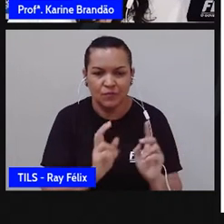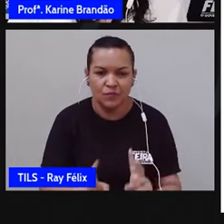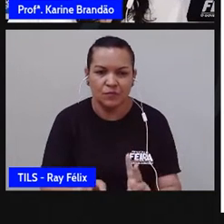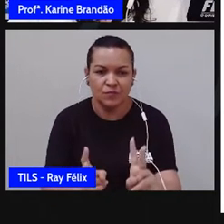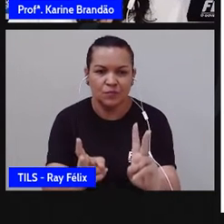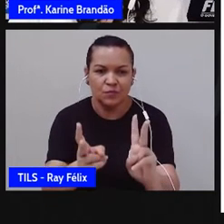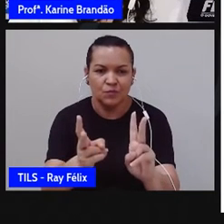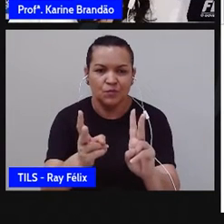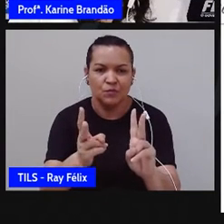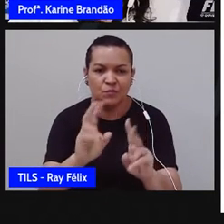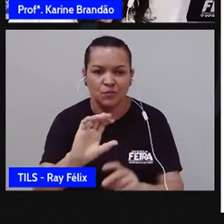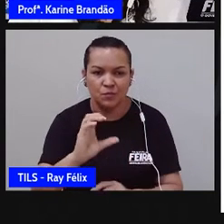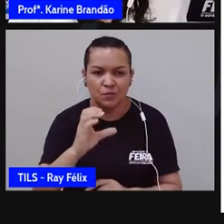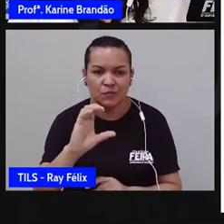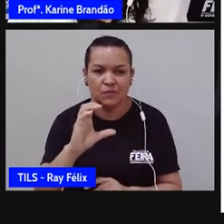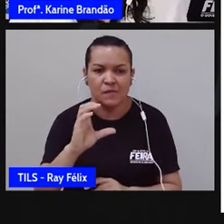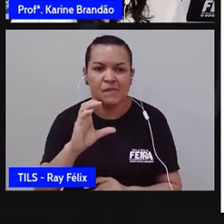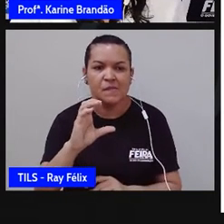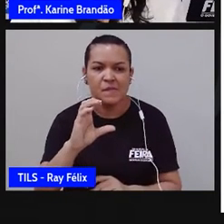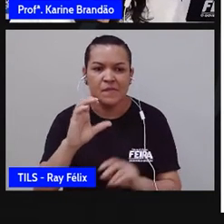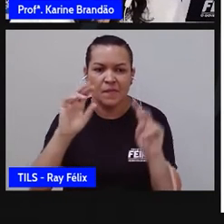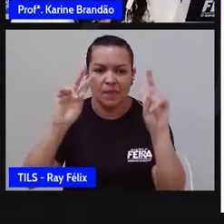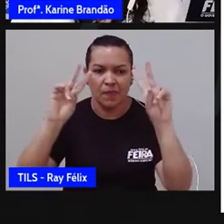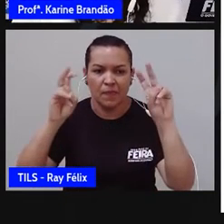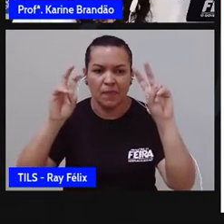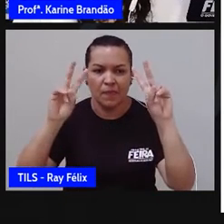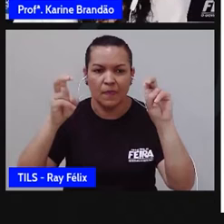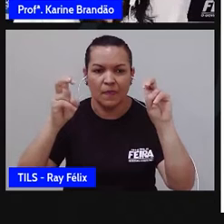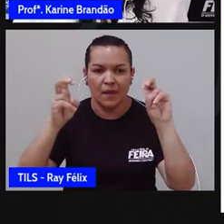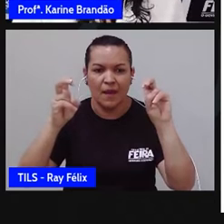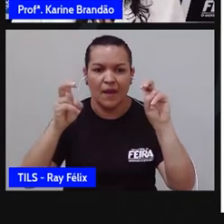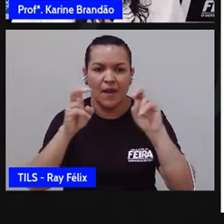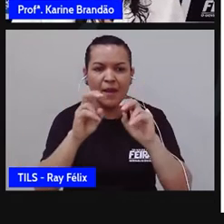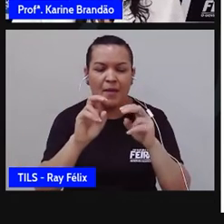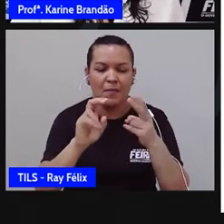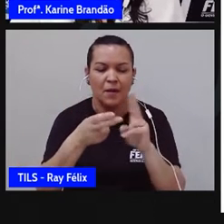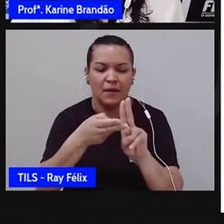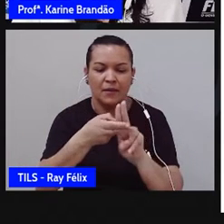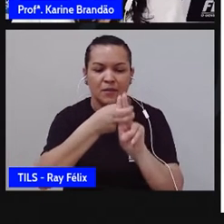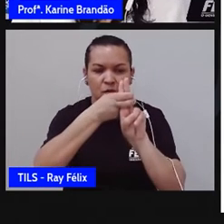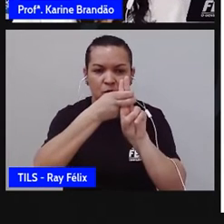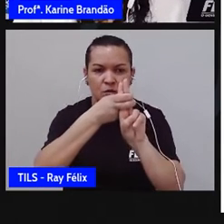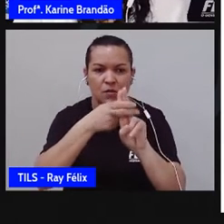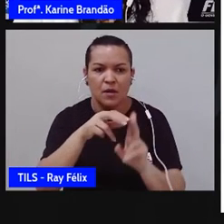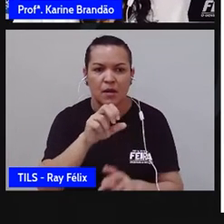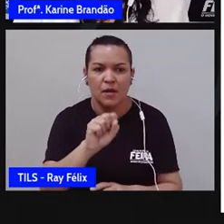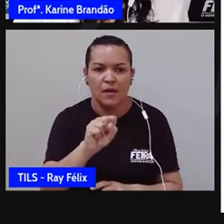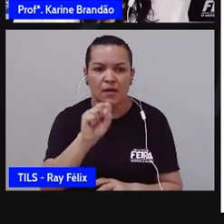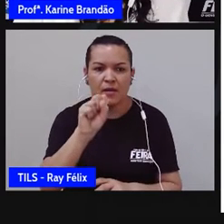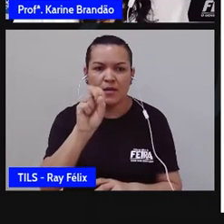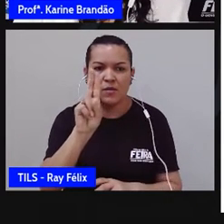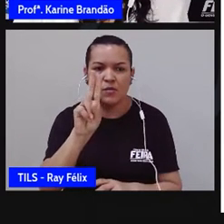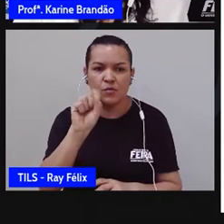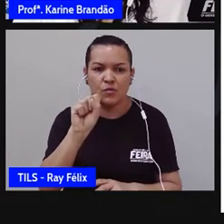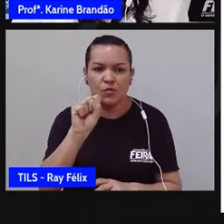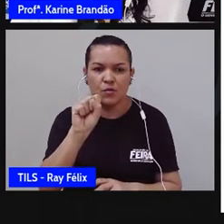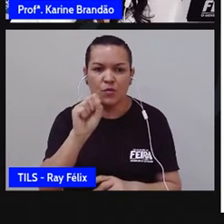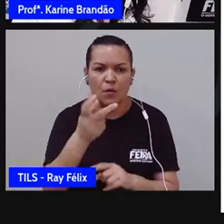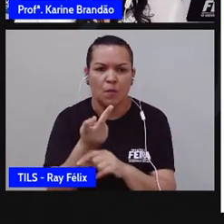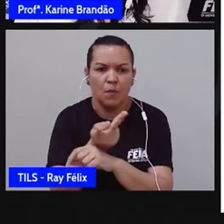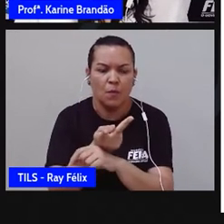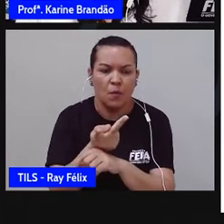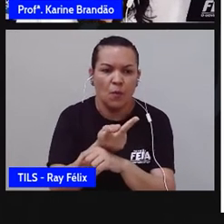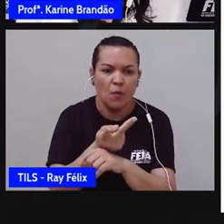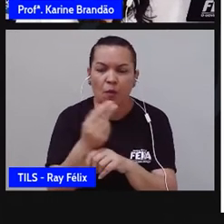Hoje a nossa aula vai ter o tema o SUS, onde procurar socorro. Nessa aula a gente vai